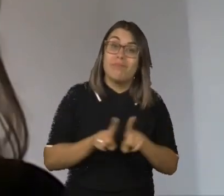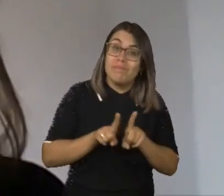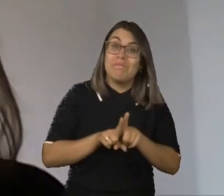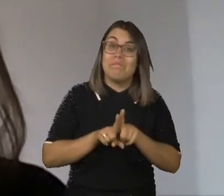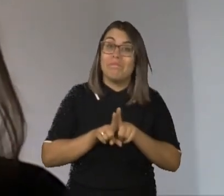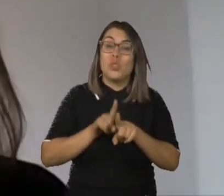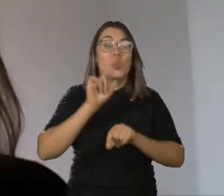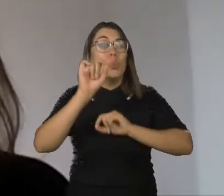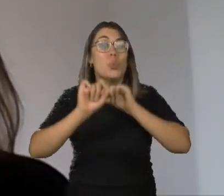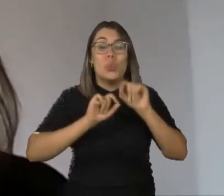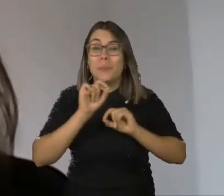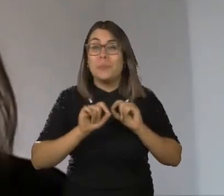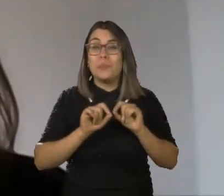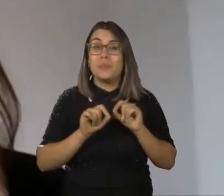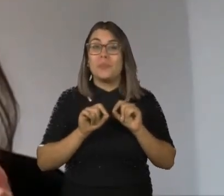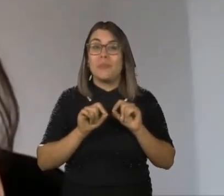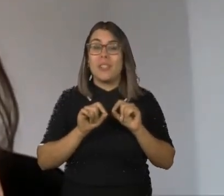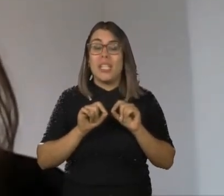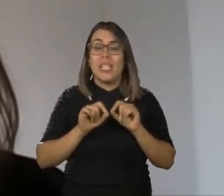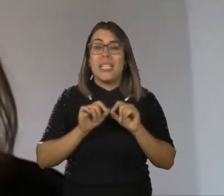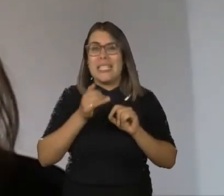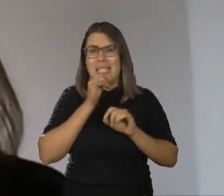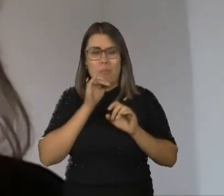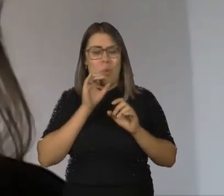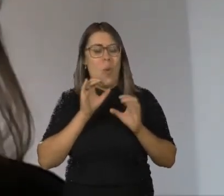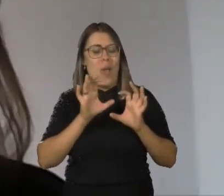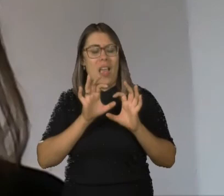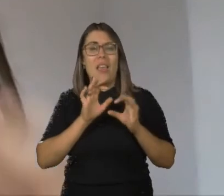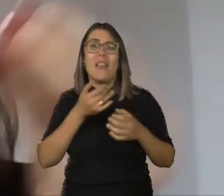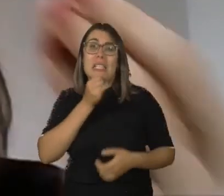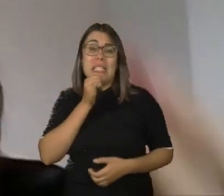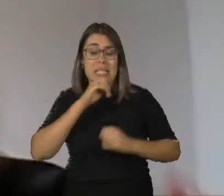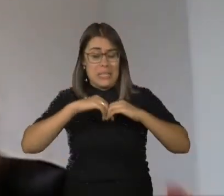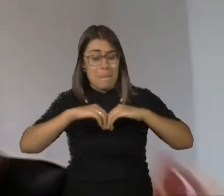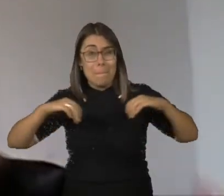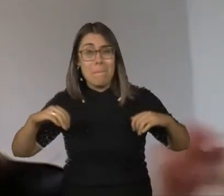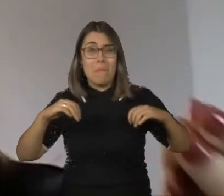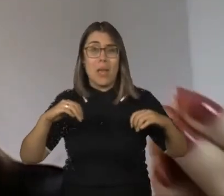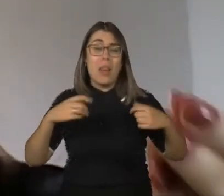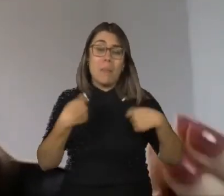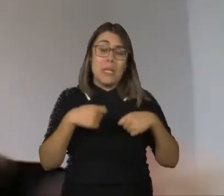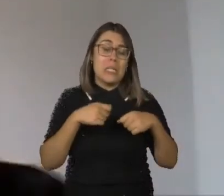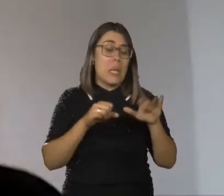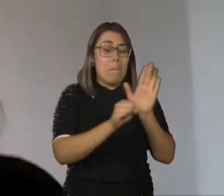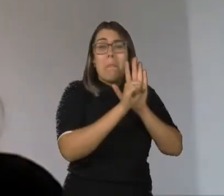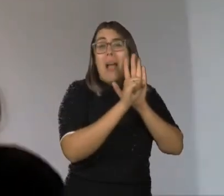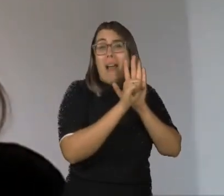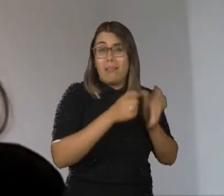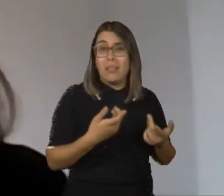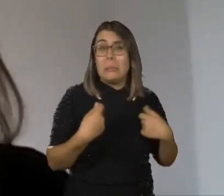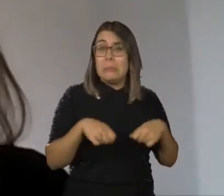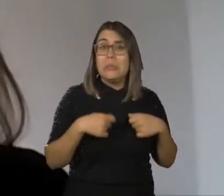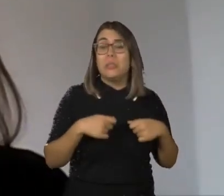o que desassociar tem efeitos no que a gente espera das pessoas com a síndrome e principalmente no que